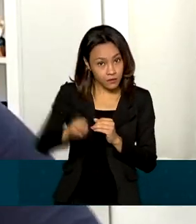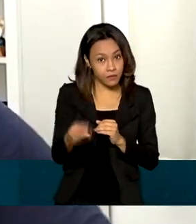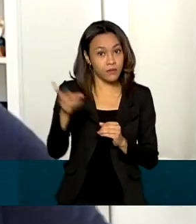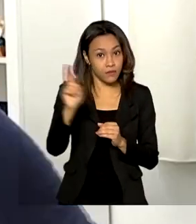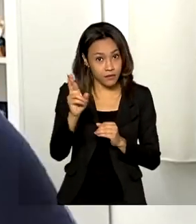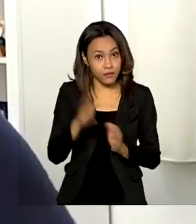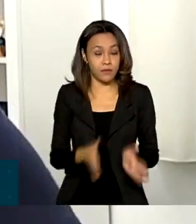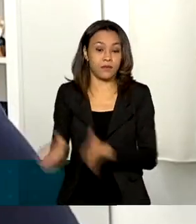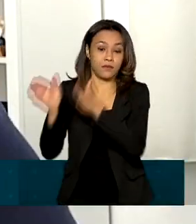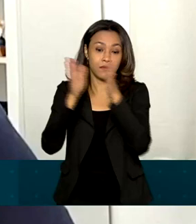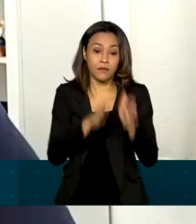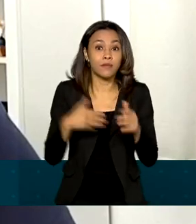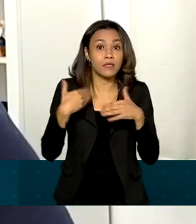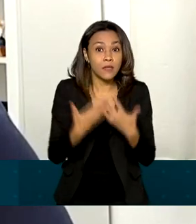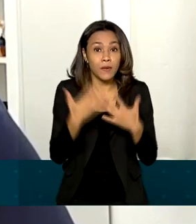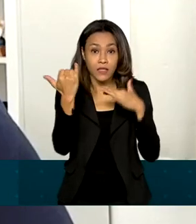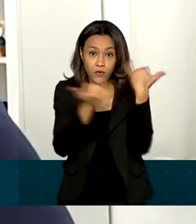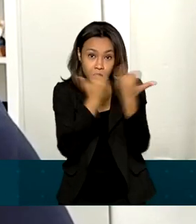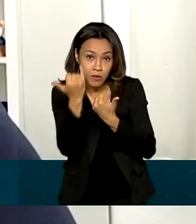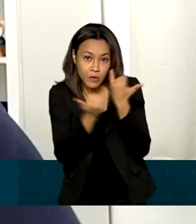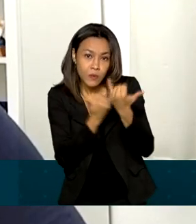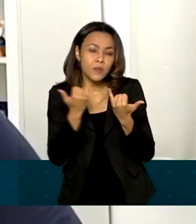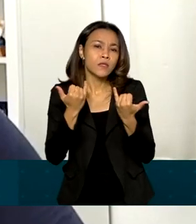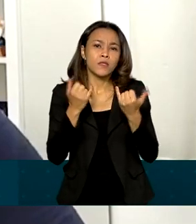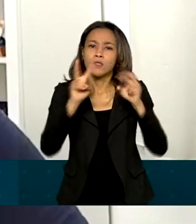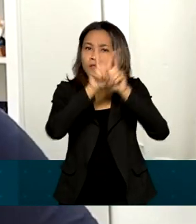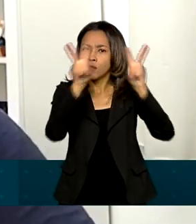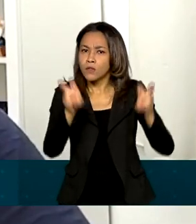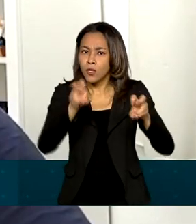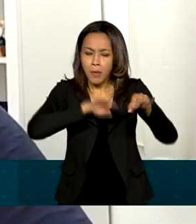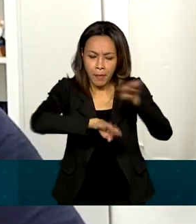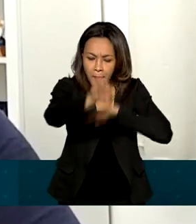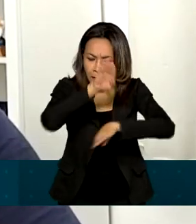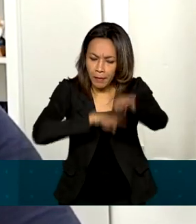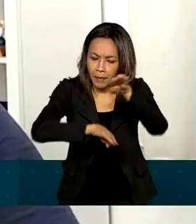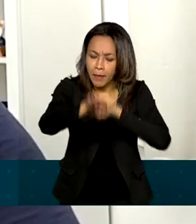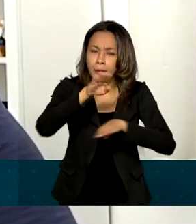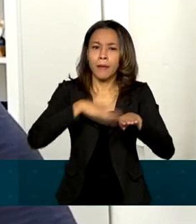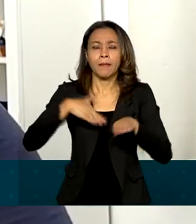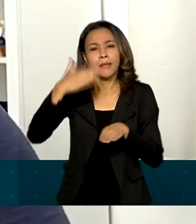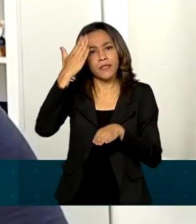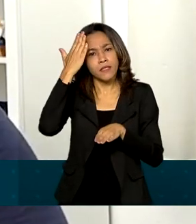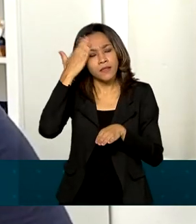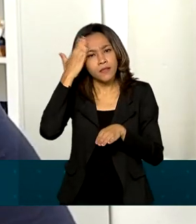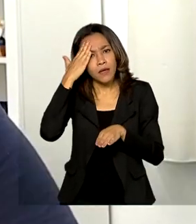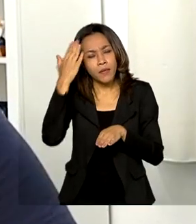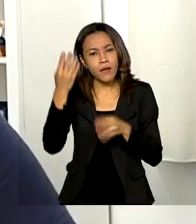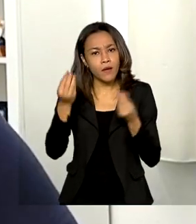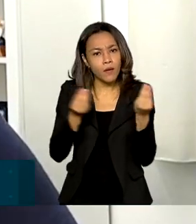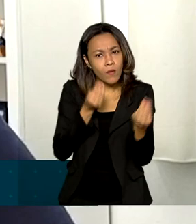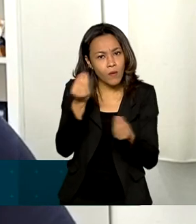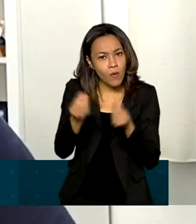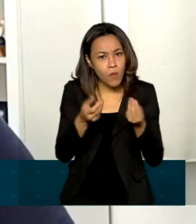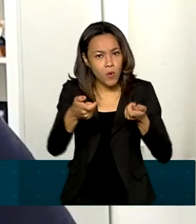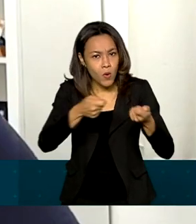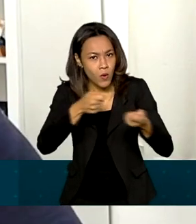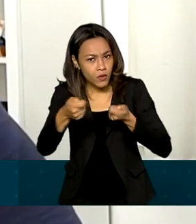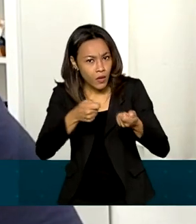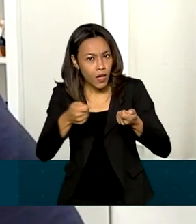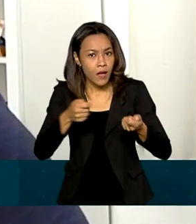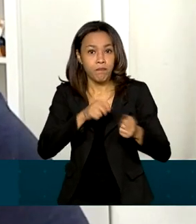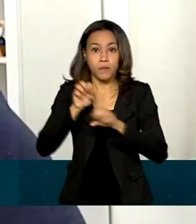Então, as estatísticas de trânsito, elas são importantes para isso, para balizar essas três fundamentais áreas dos órgãos de trânsito.